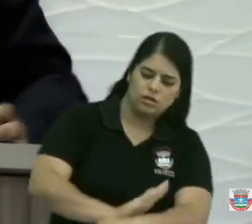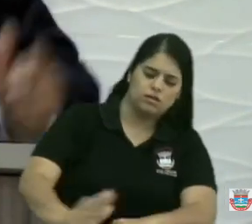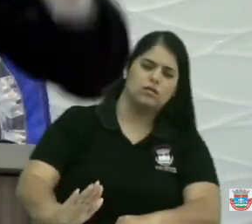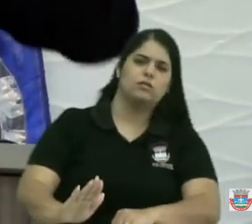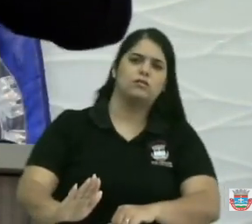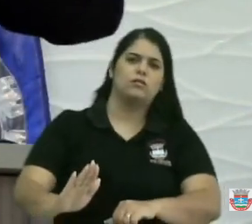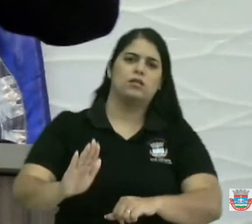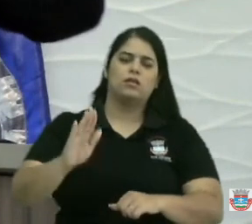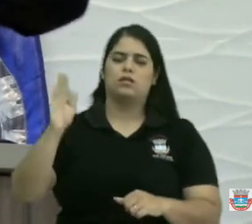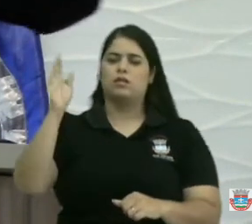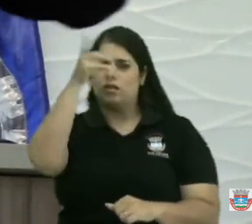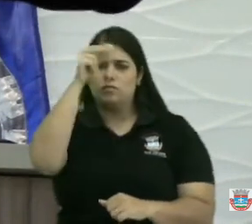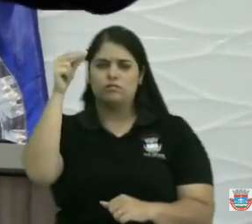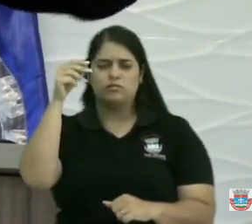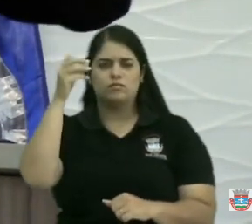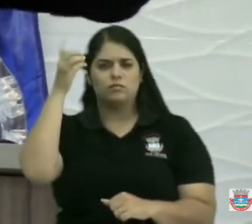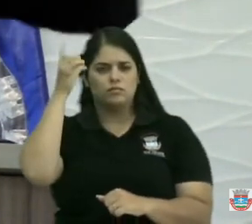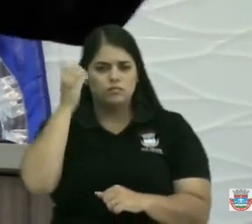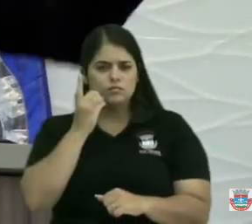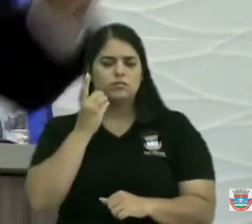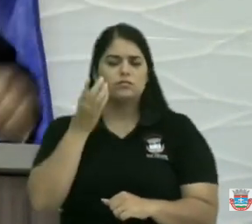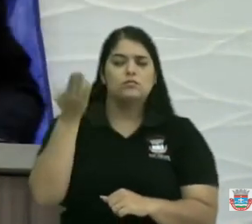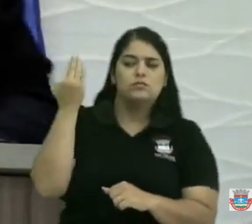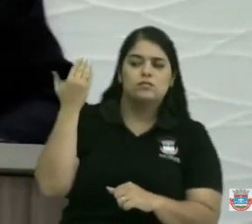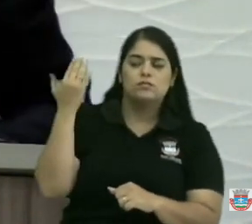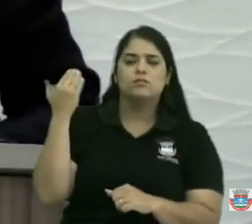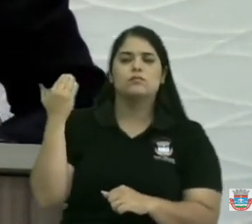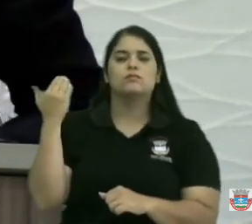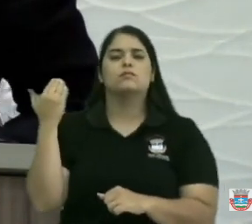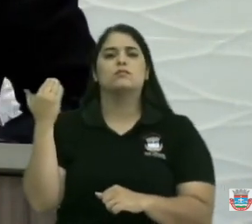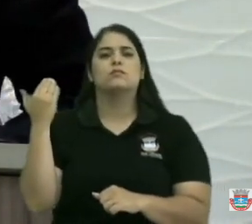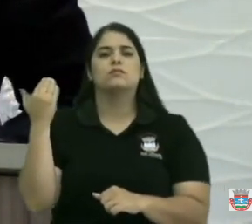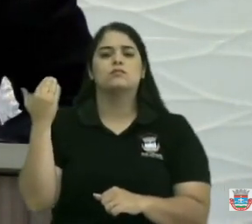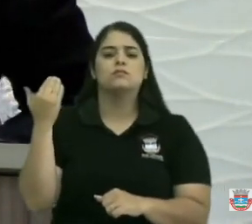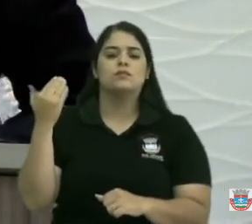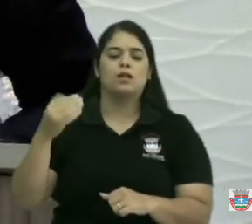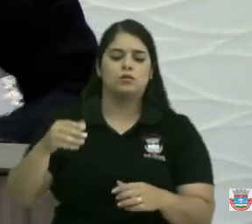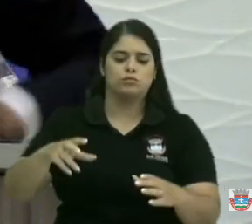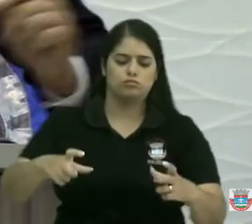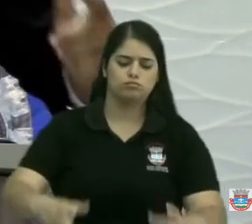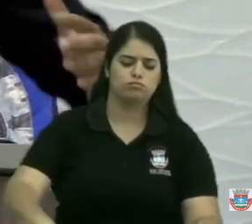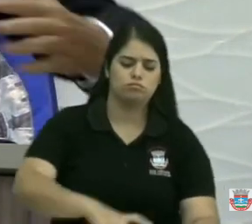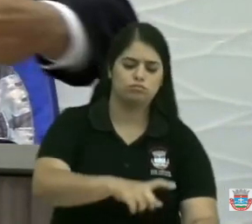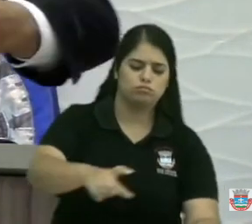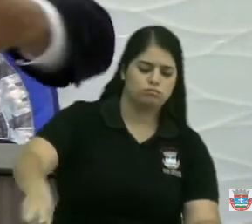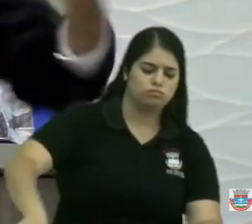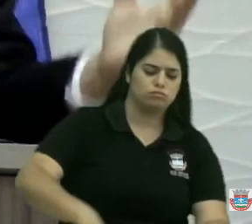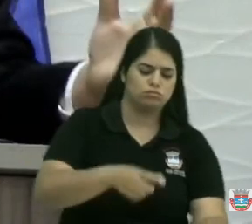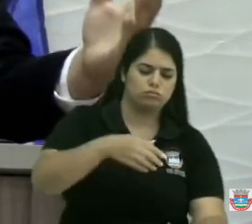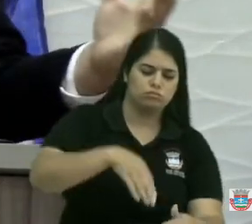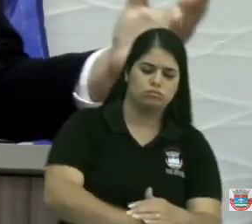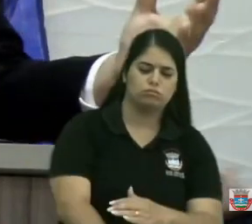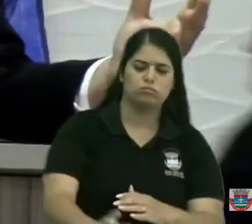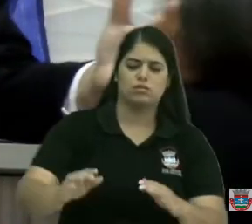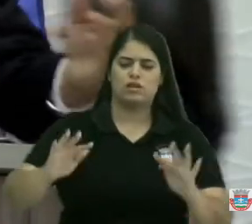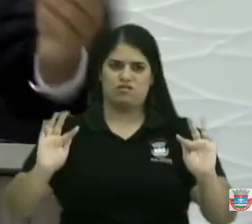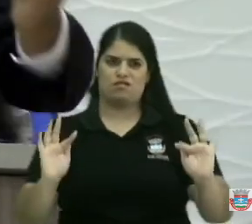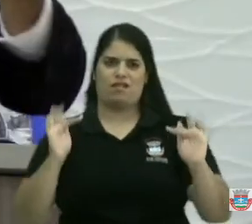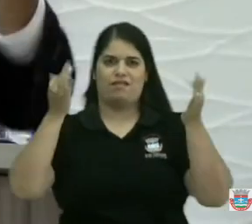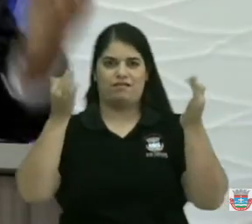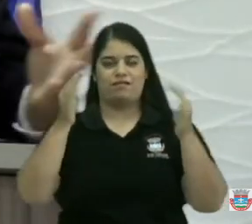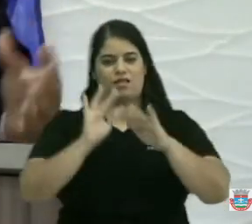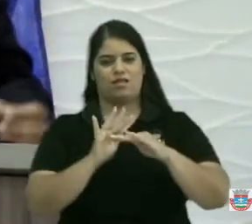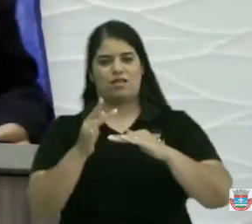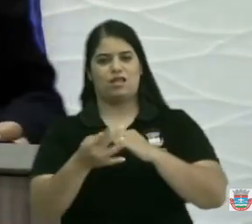-prefeita, colocou a usina de asfalto e botou material nos buracos da PE. Agora, fizeram uma festa na rede social porque